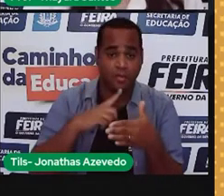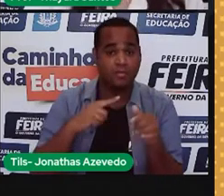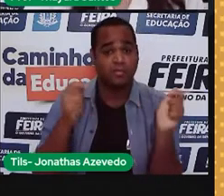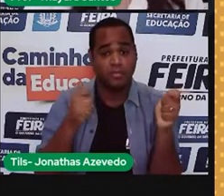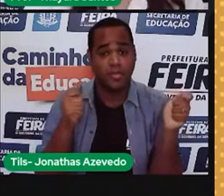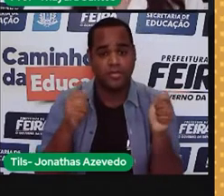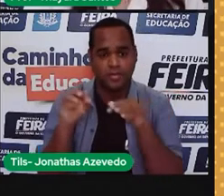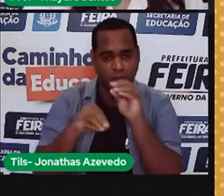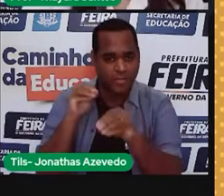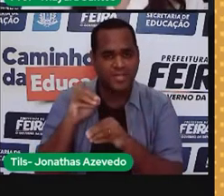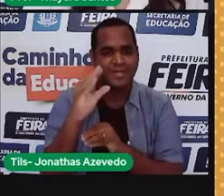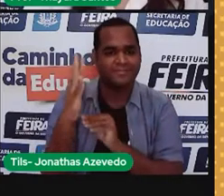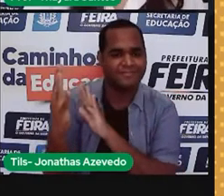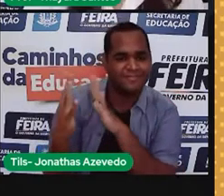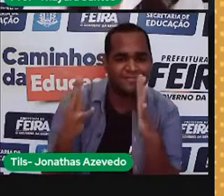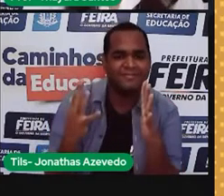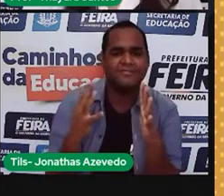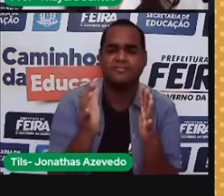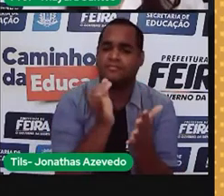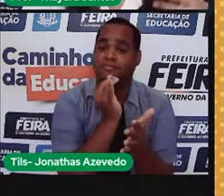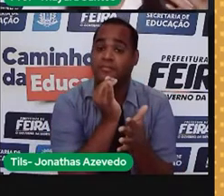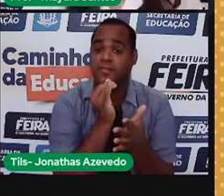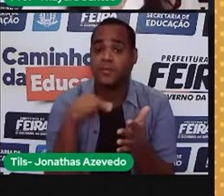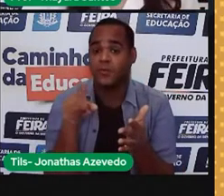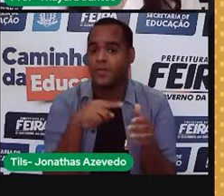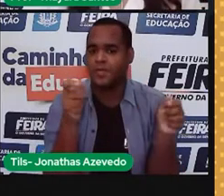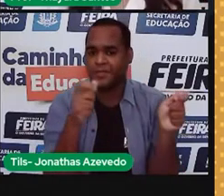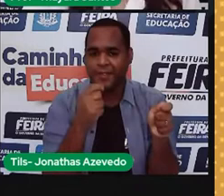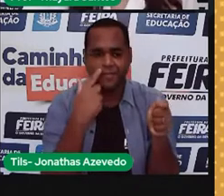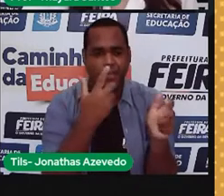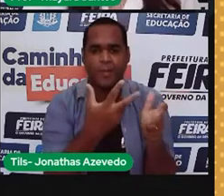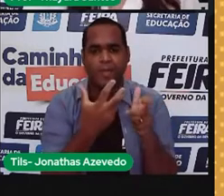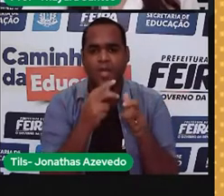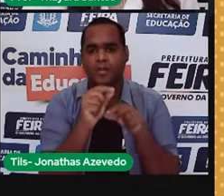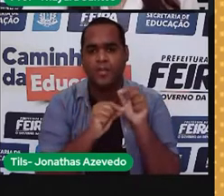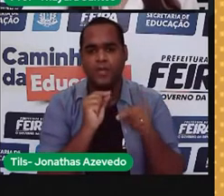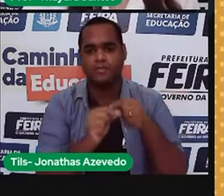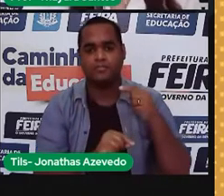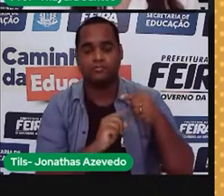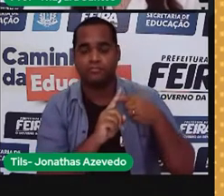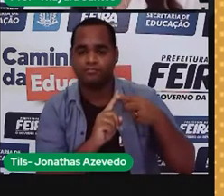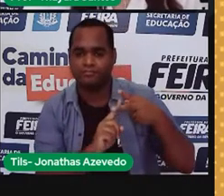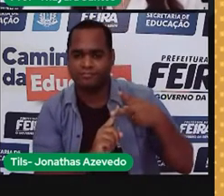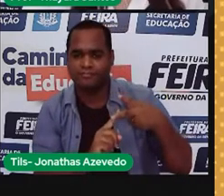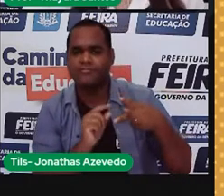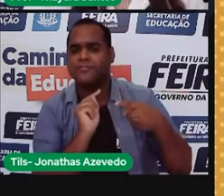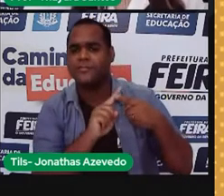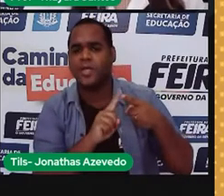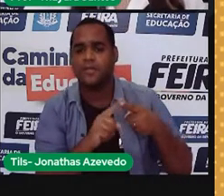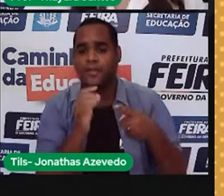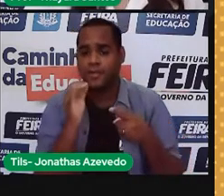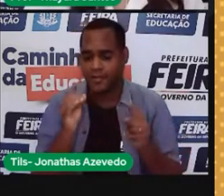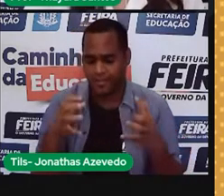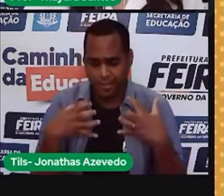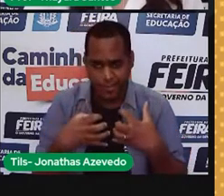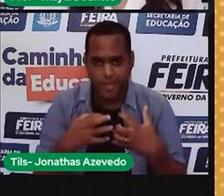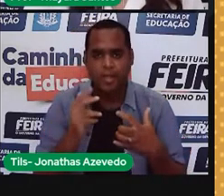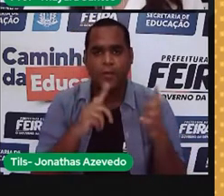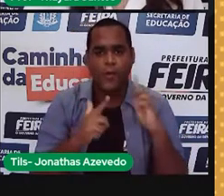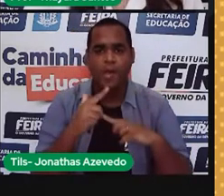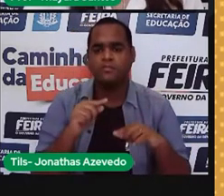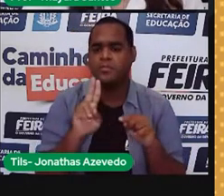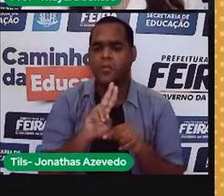repostas na natureza. E um exemplo de fontes de energia não renováveis são os combustíveis fósseis. Os combustíveis fósseis